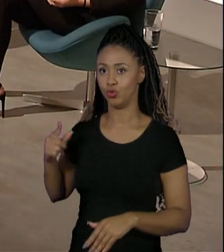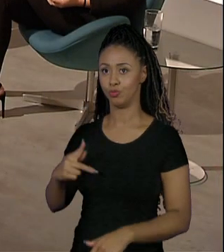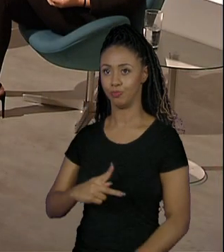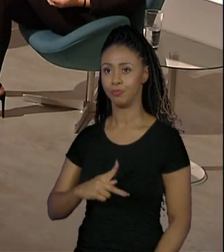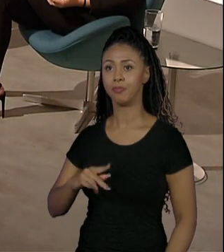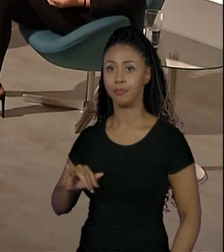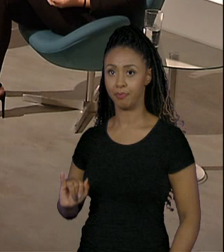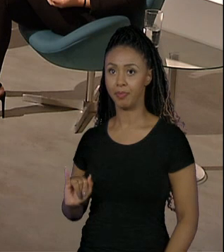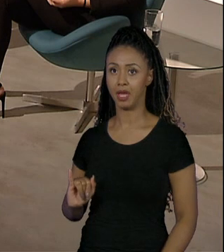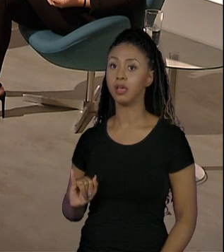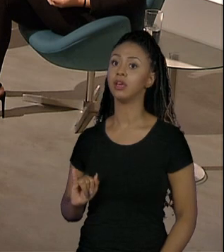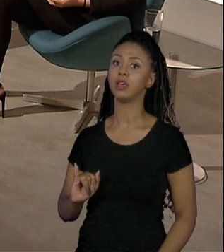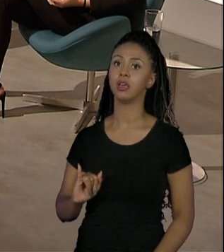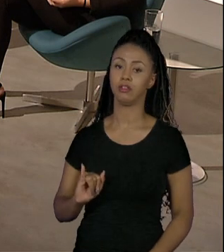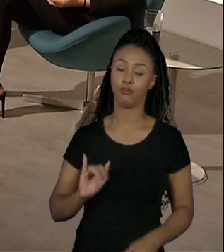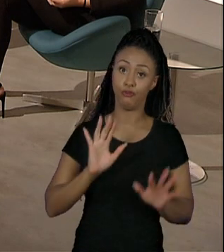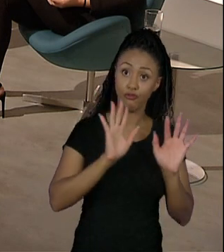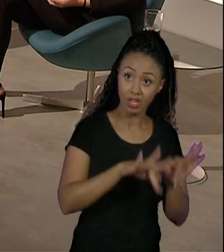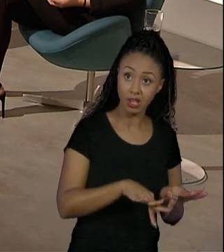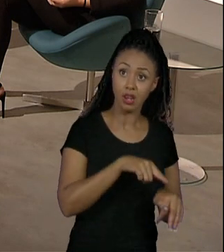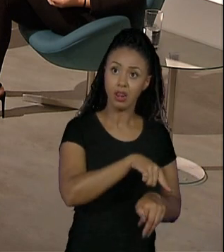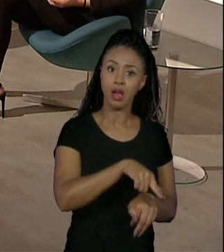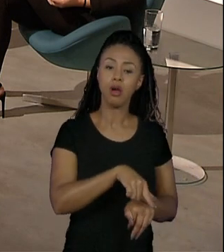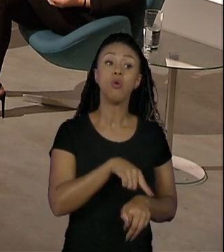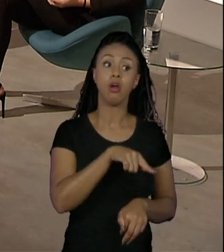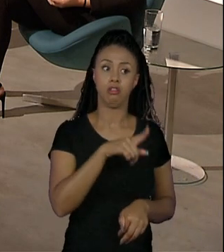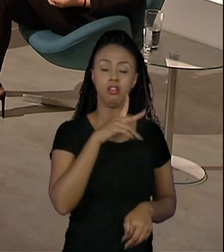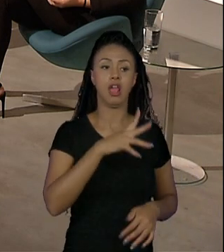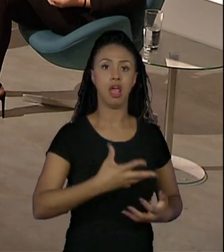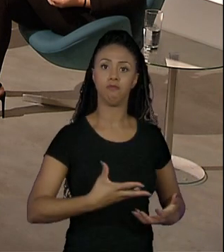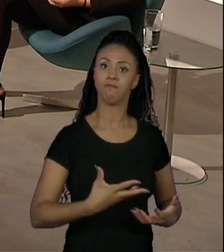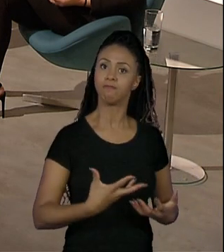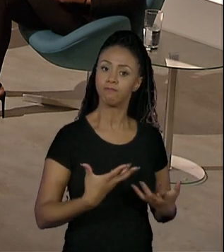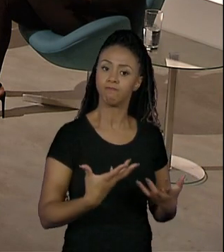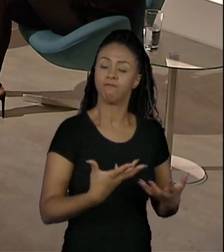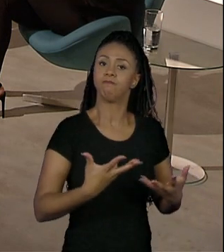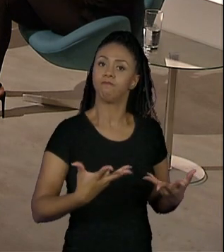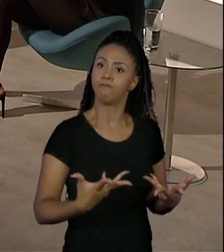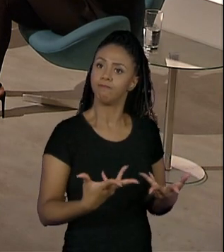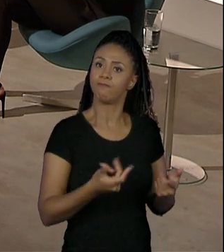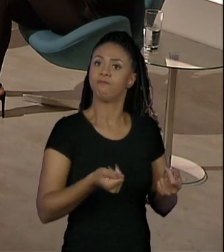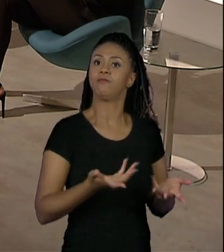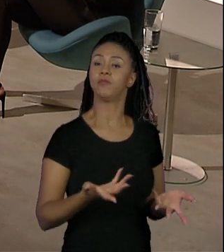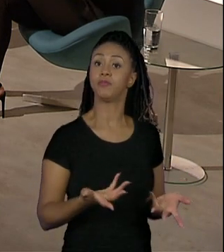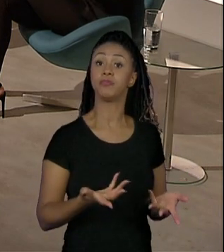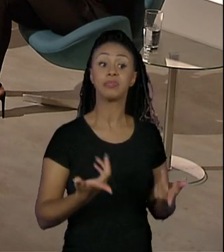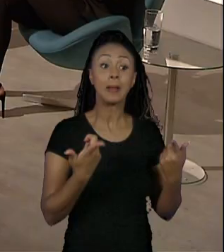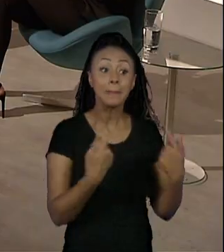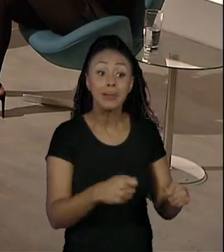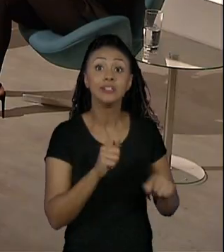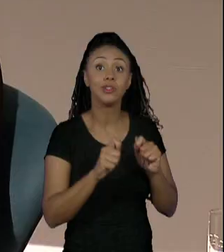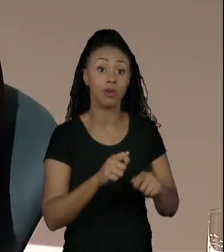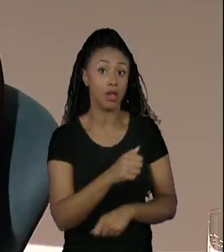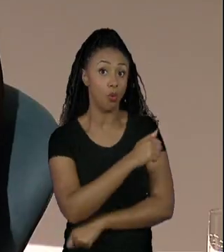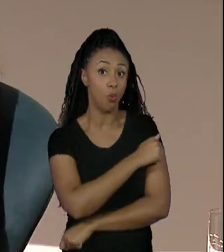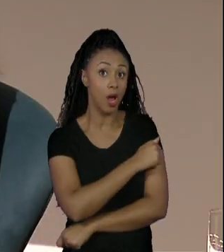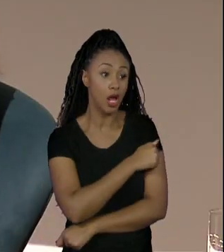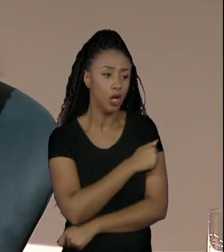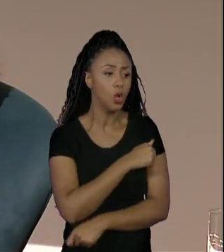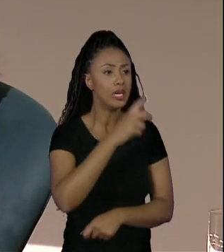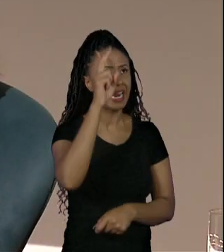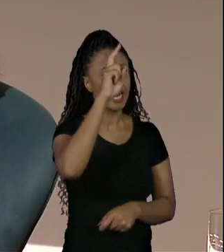projeto mais robusto, é um projeto que demanda do aluno recapitular e buscar